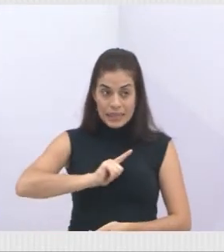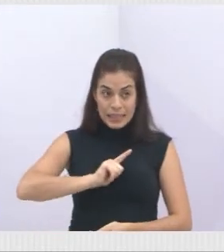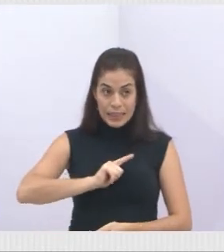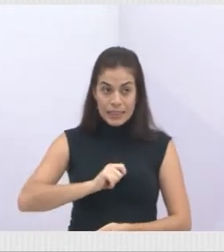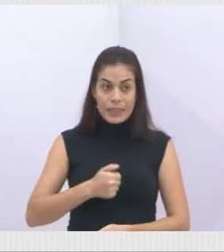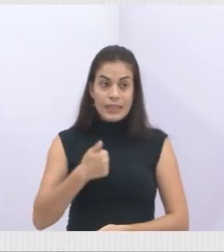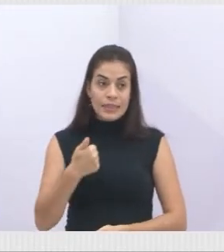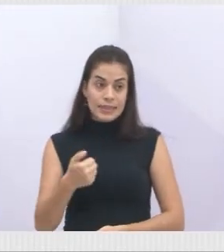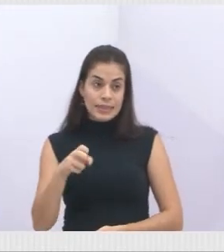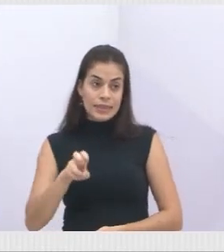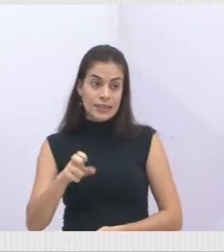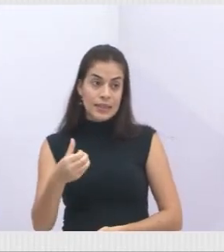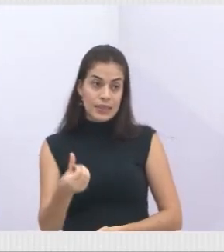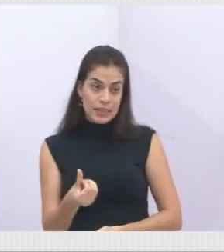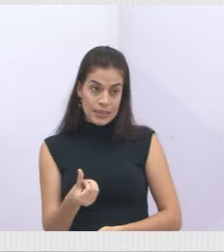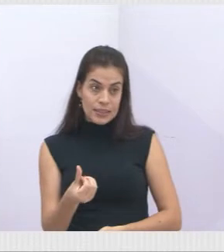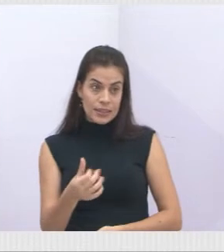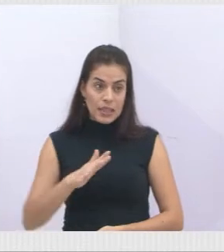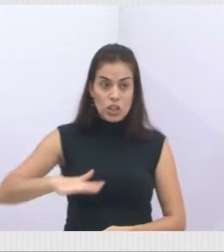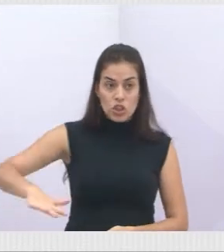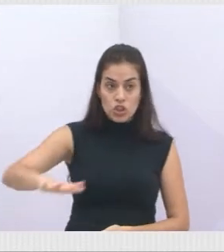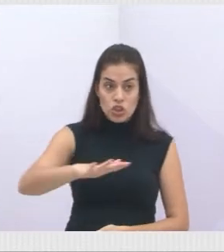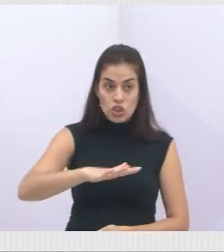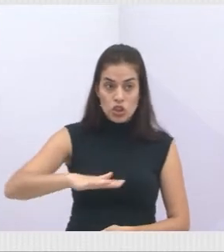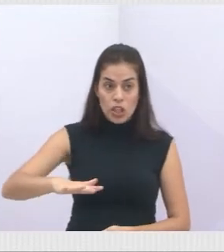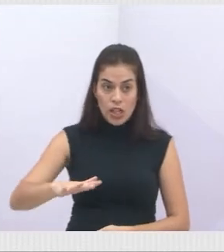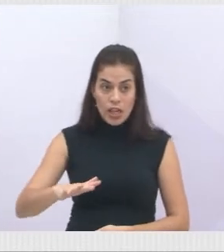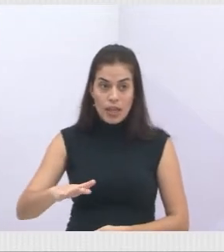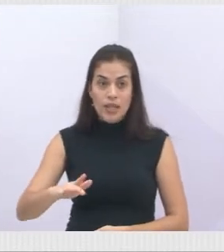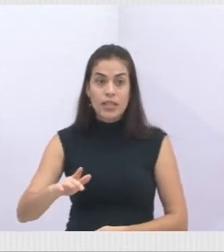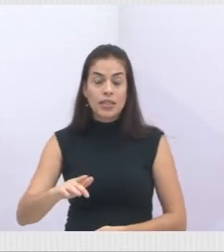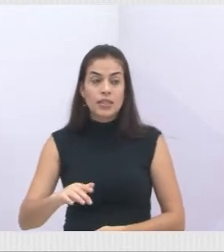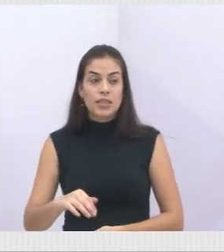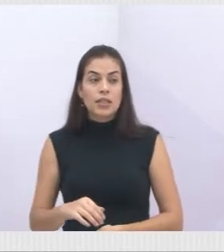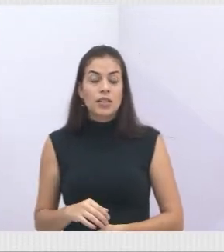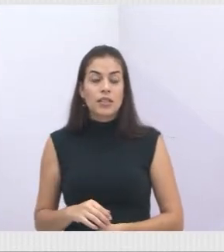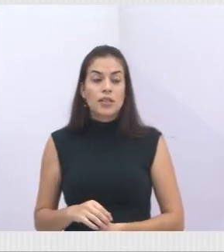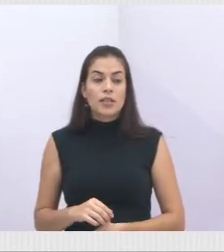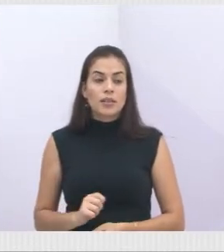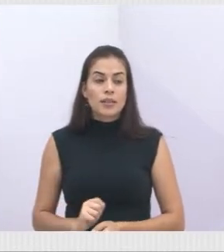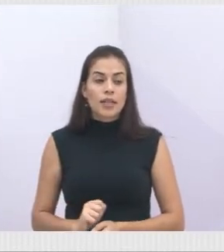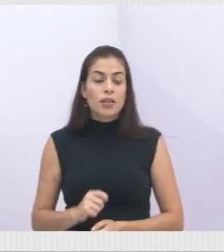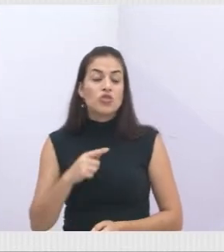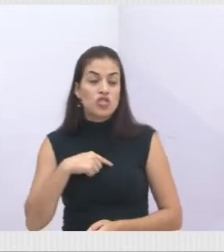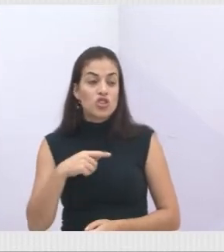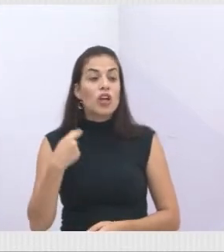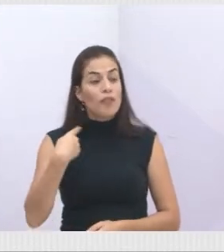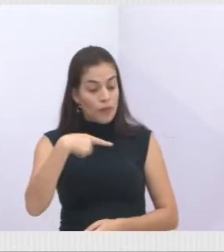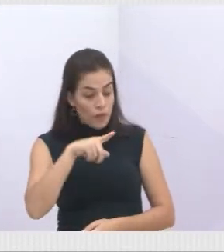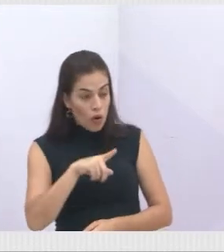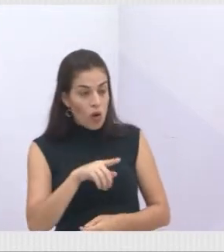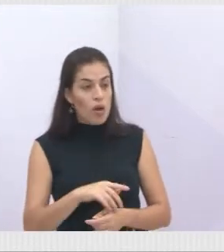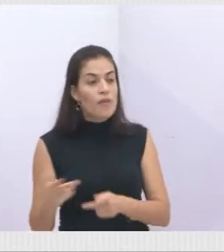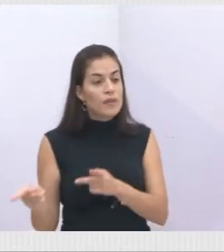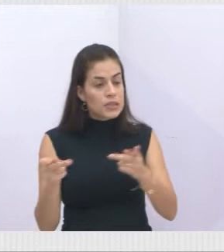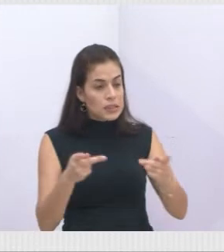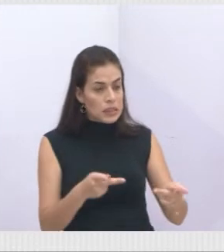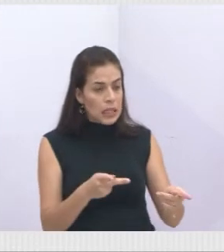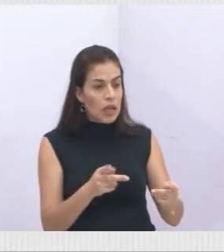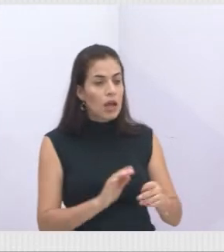áreas prospectadas. Isso significa que foi feito contato com o produtor rural, foram visitadas 26